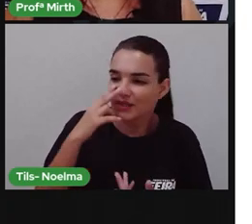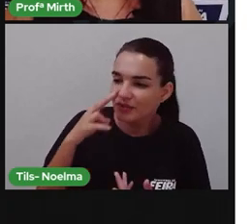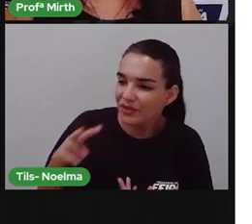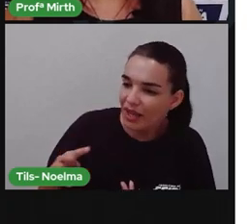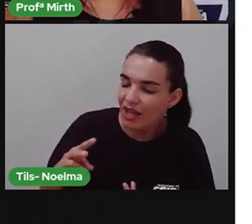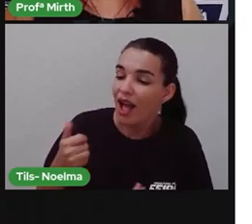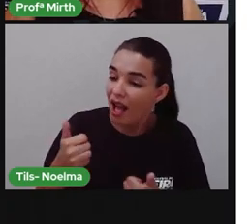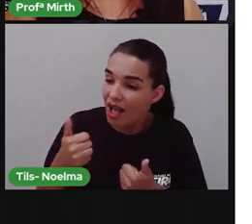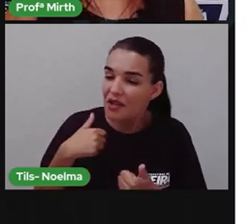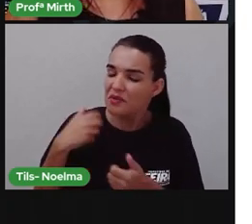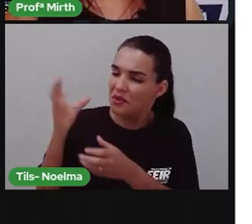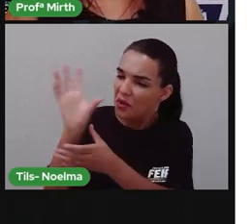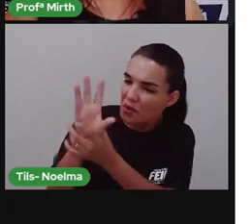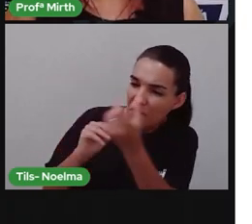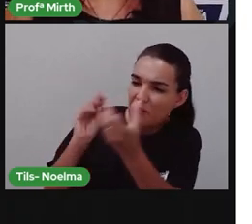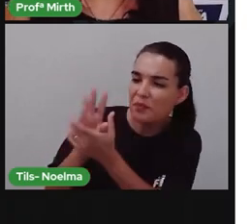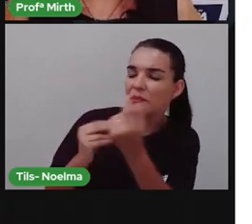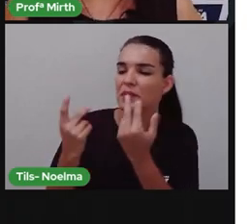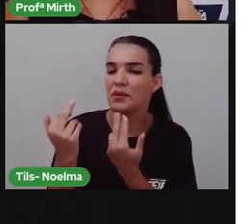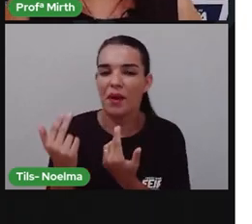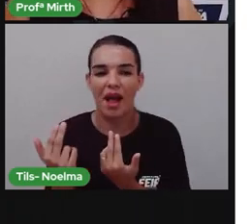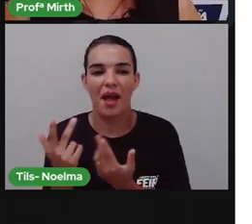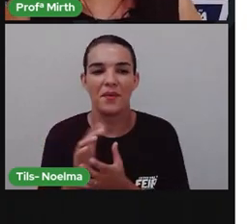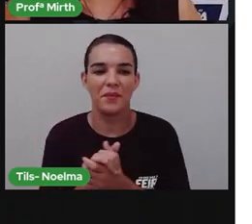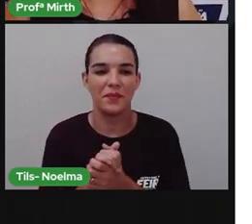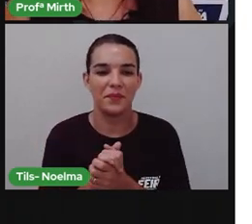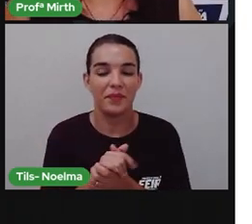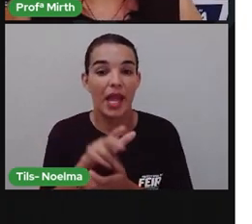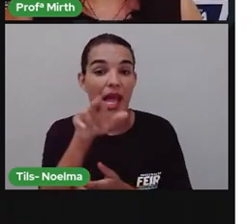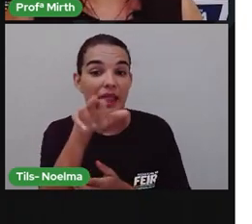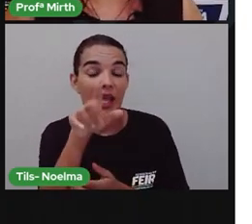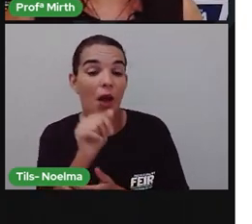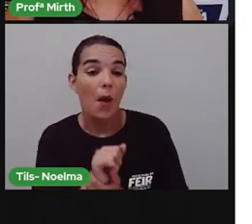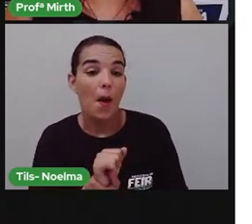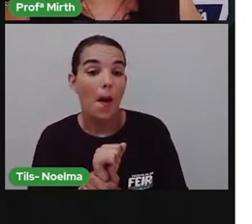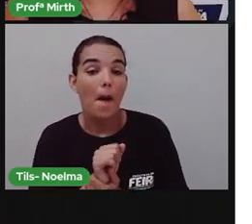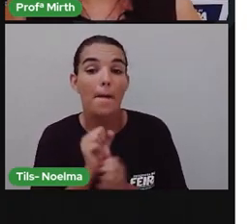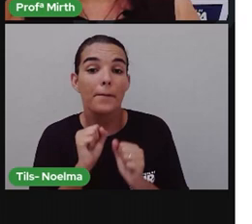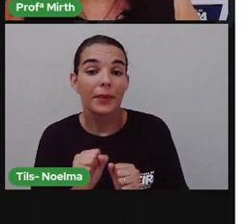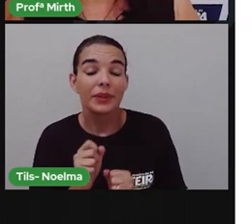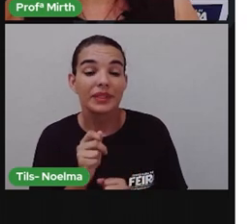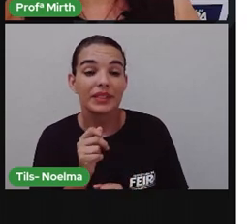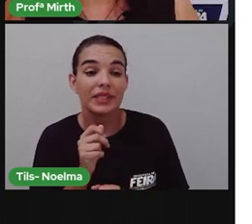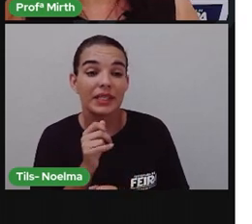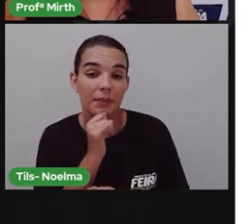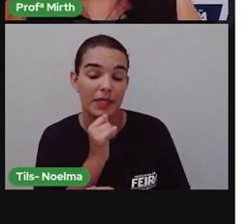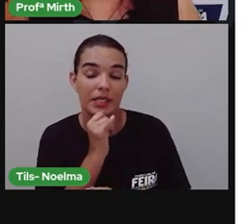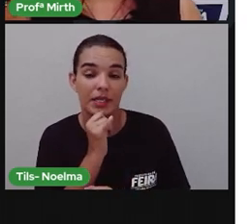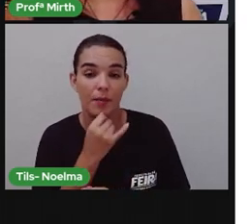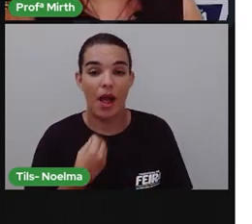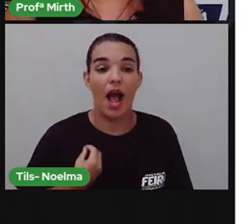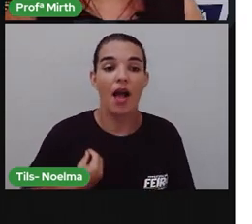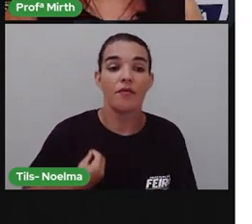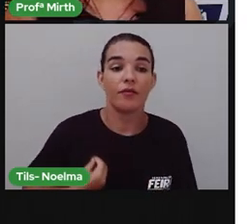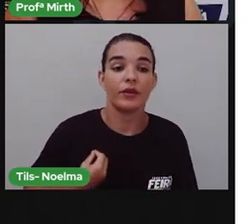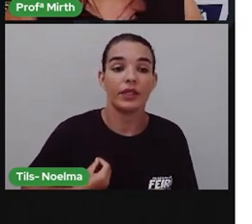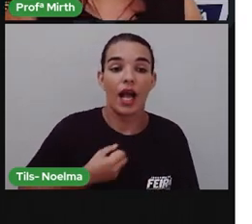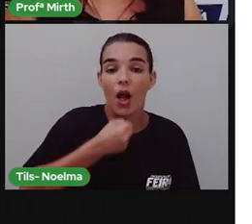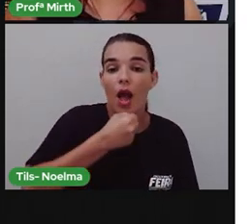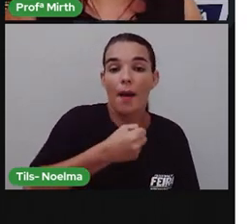a vida de Silvio Santos, né? Que é um dono de uma